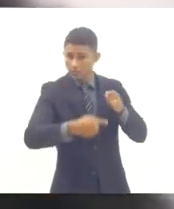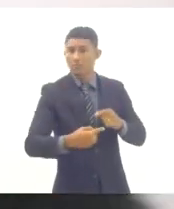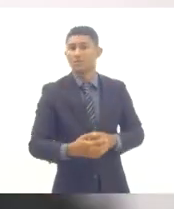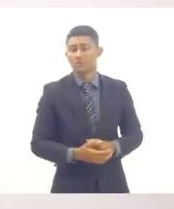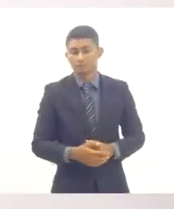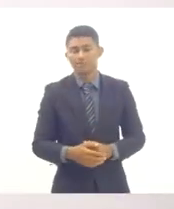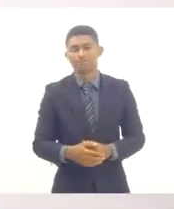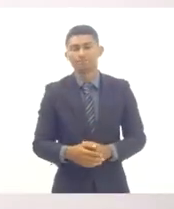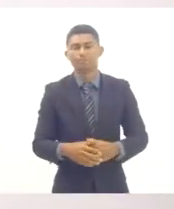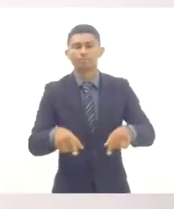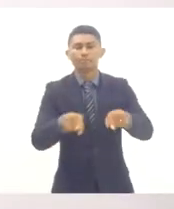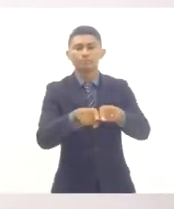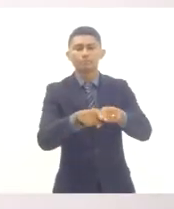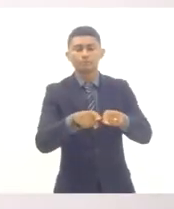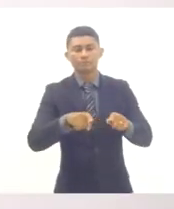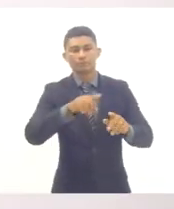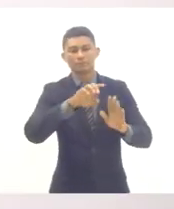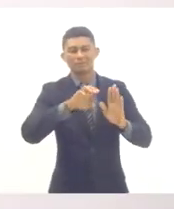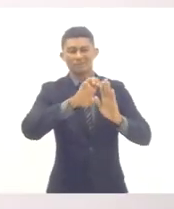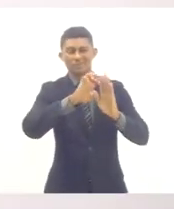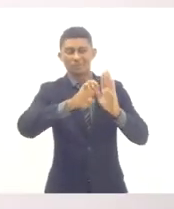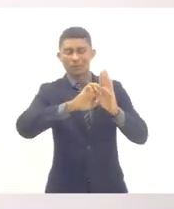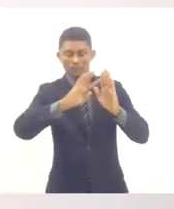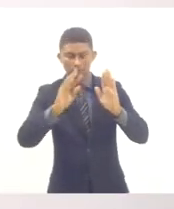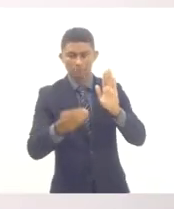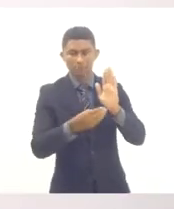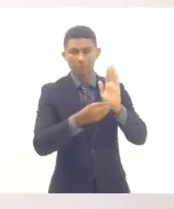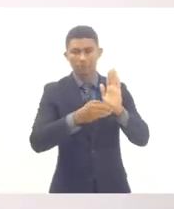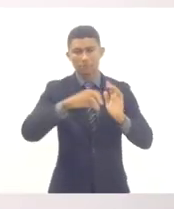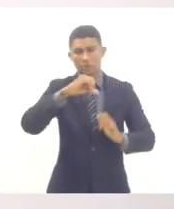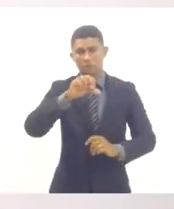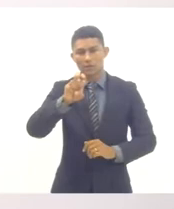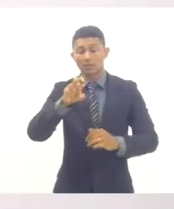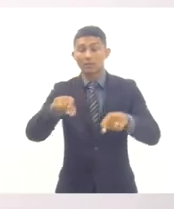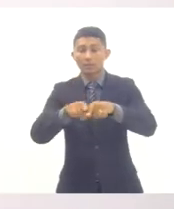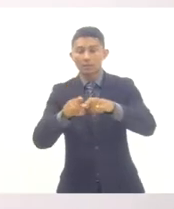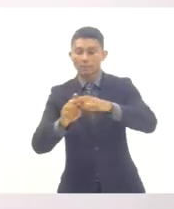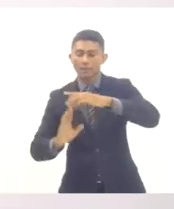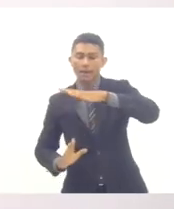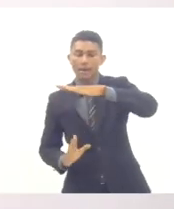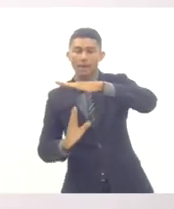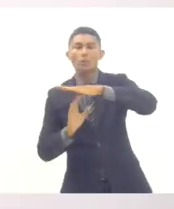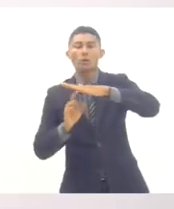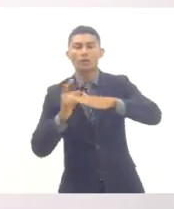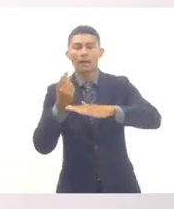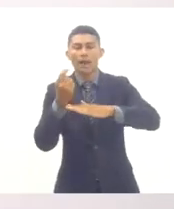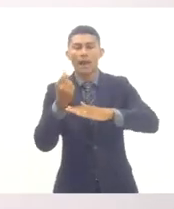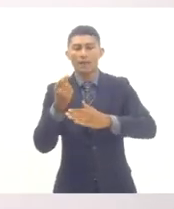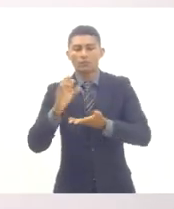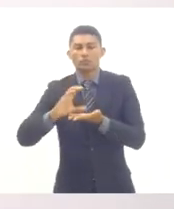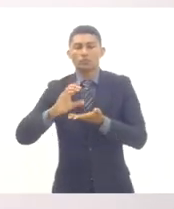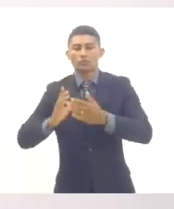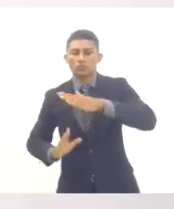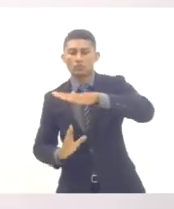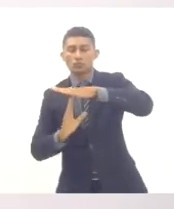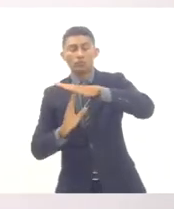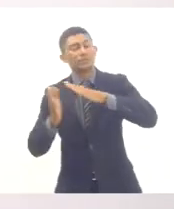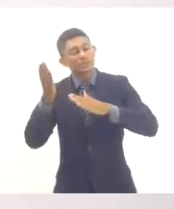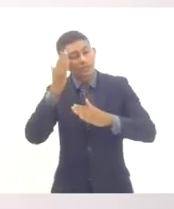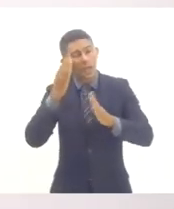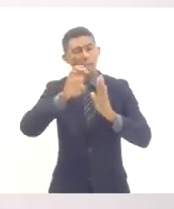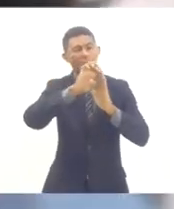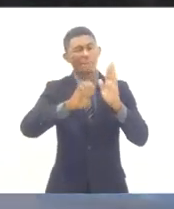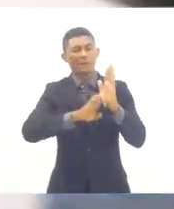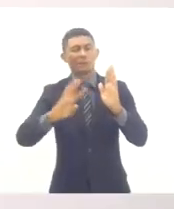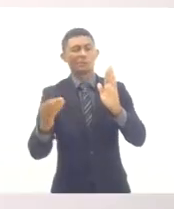da emenda, da revogação da emenda constitucional 95, do teto de gastos, que a gente sabe que esta emenda foi feita para engessar as políticas públicas